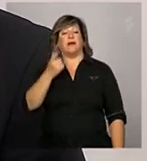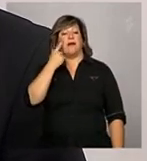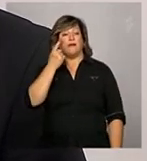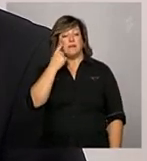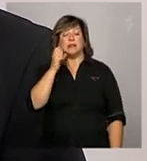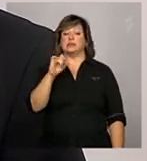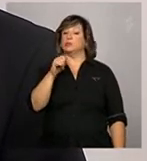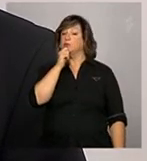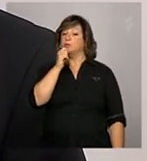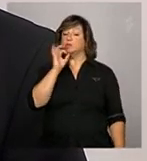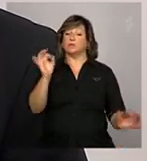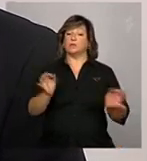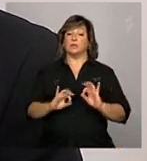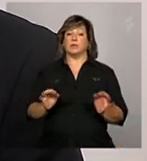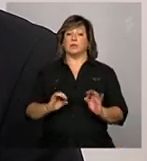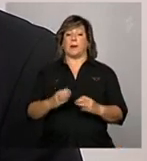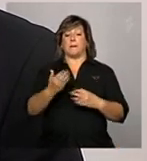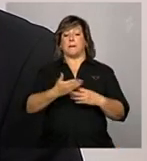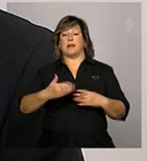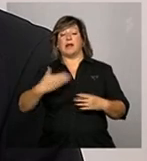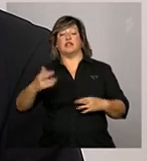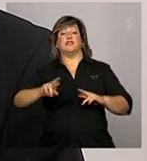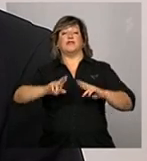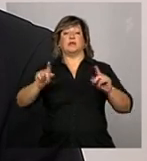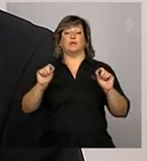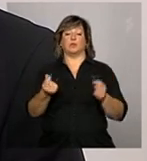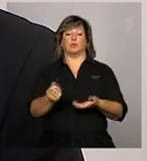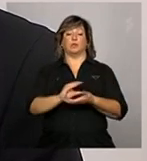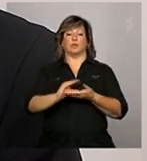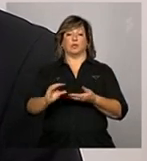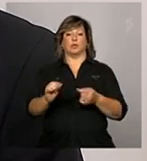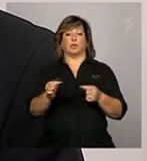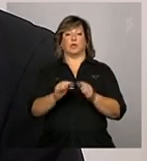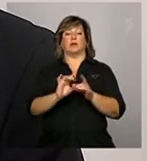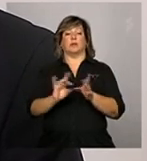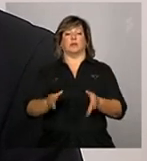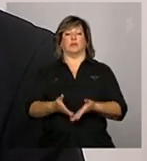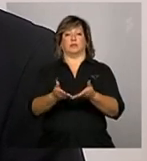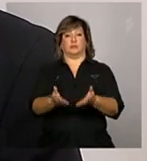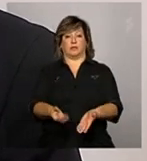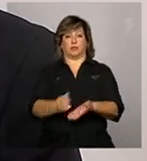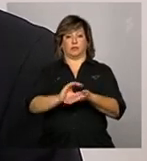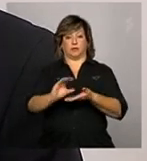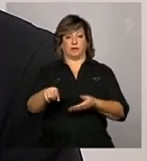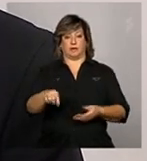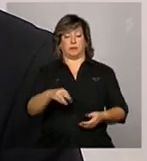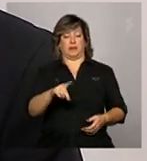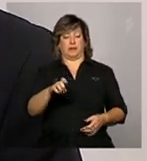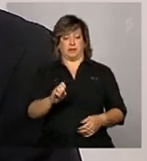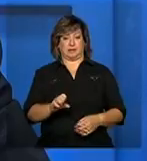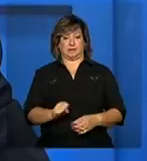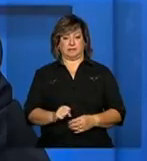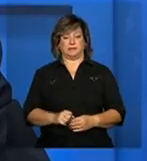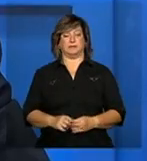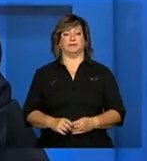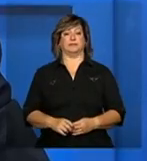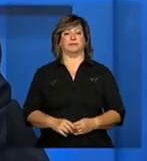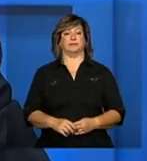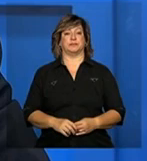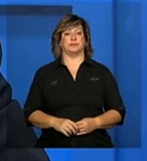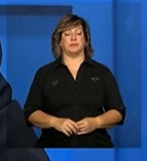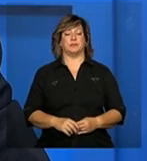alguma outra entrada de recursos diferente dos recursos disponibilizados repassados pelo mds pergunta